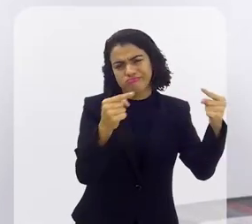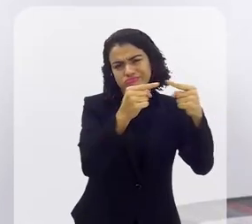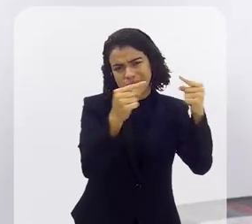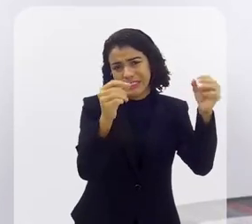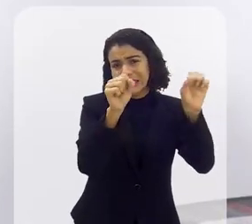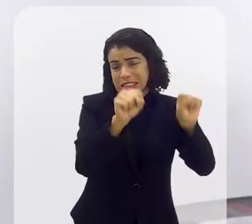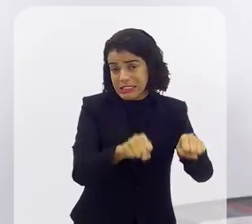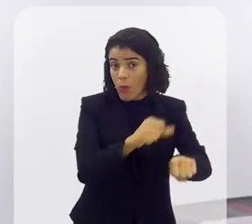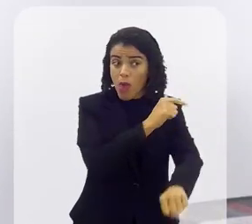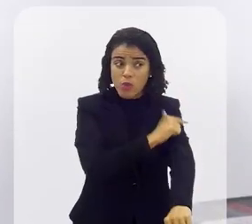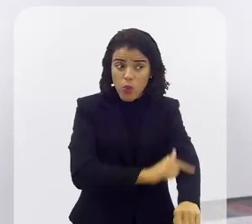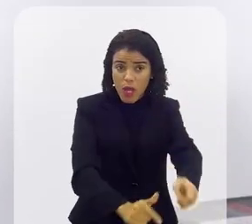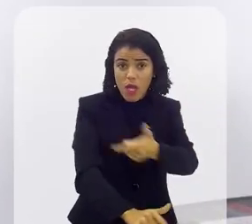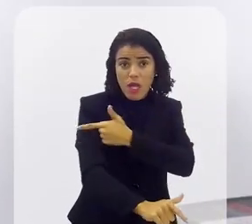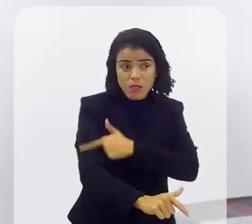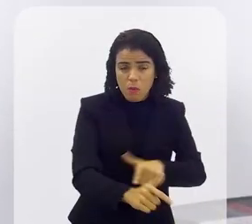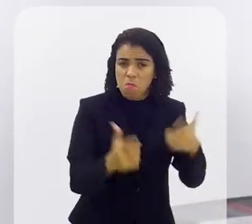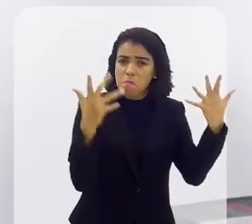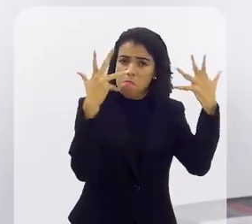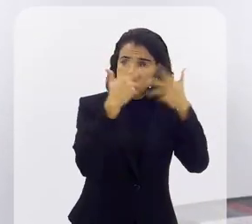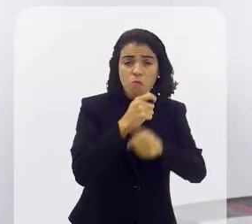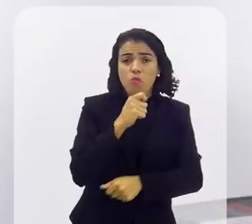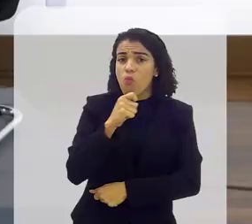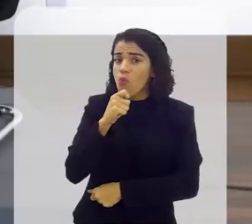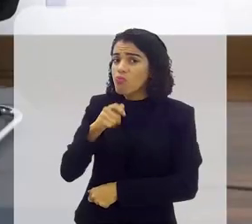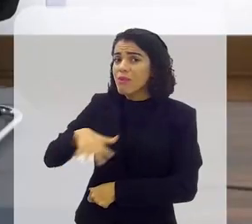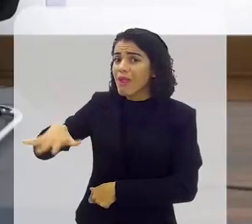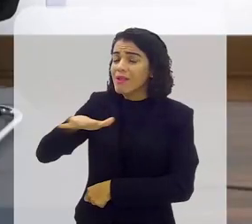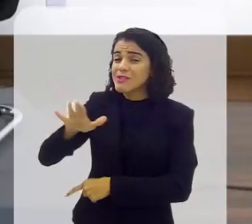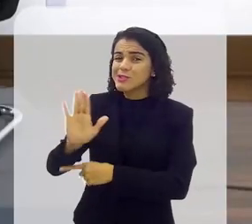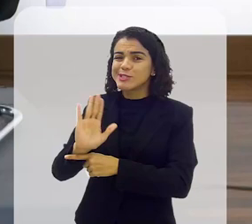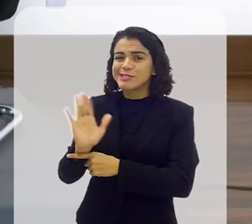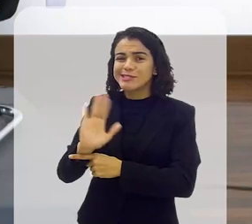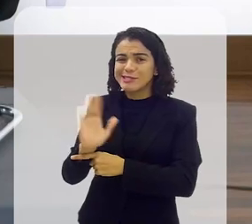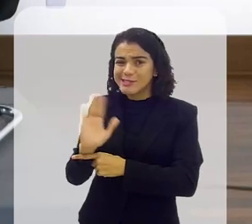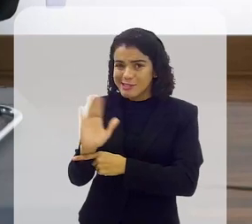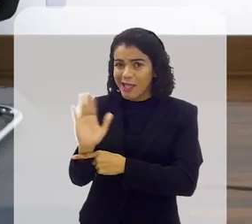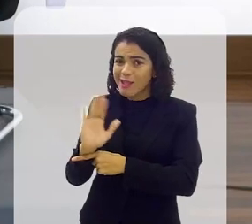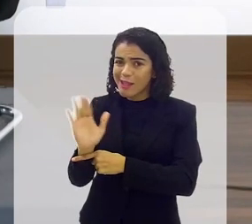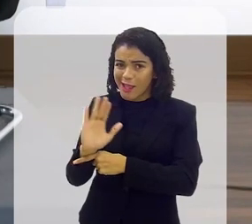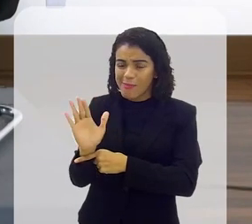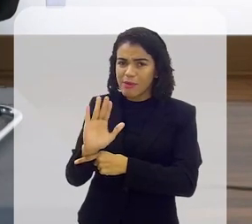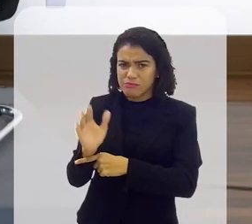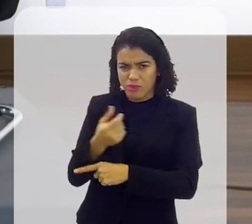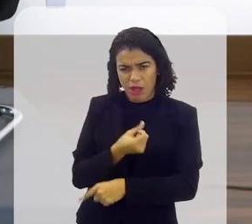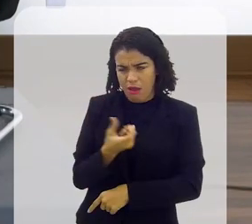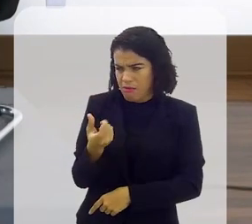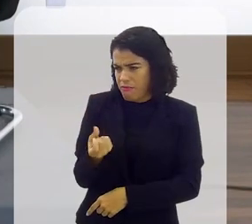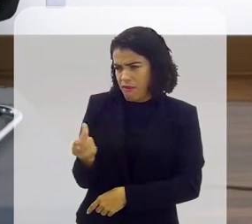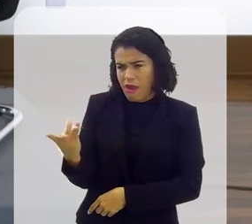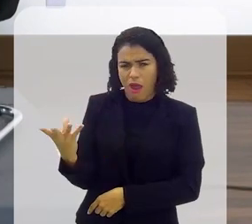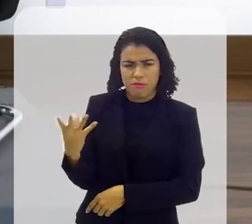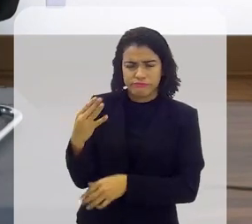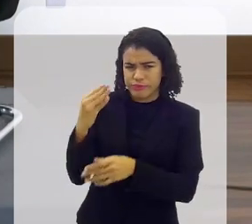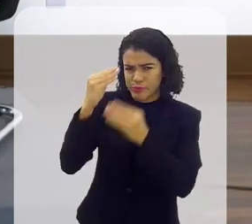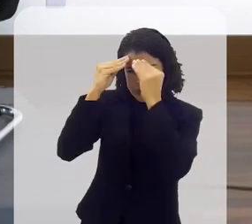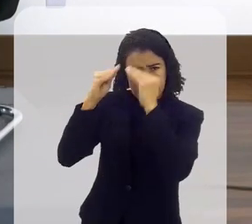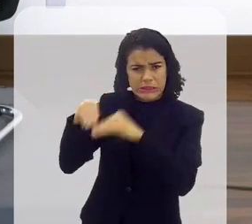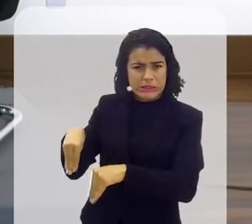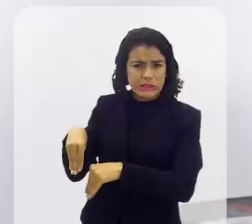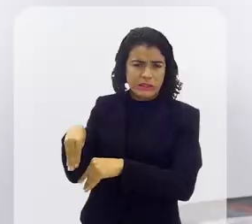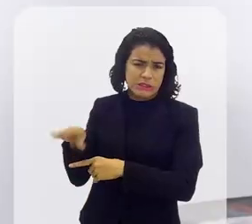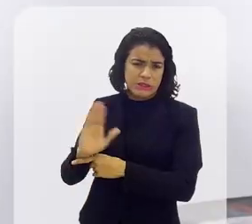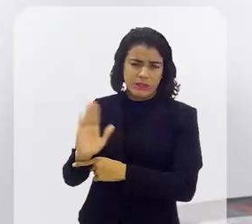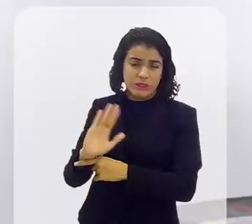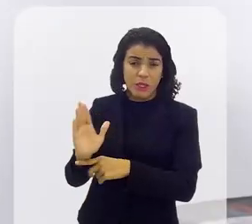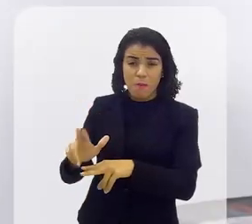sinceramente é uma educação que muitas vezes você não tem no cinema você não tem no cinema e o cinema eu já tive muito tempo sem ir